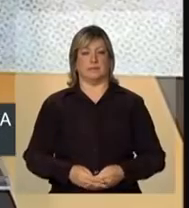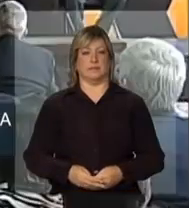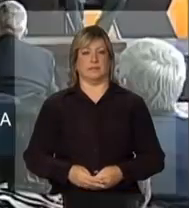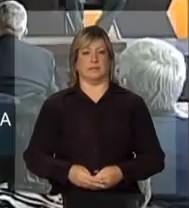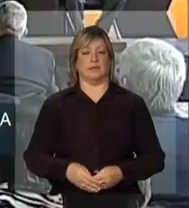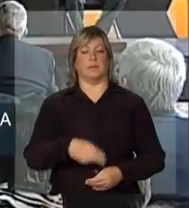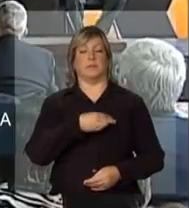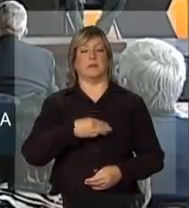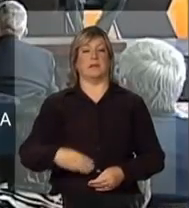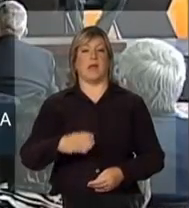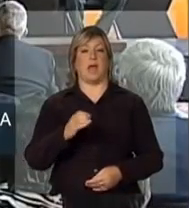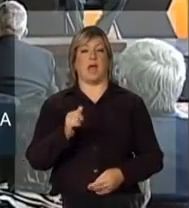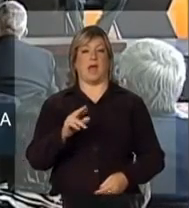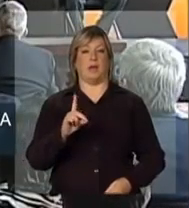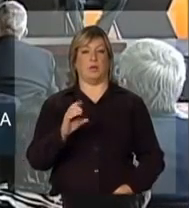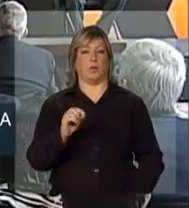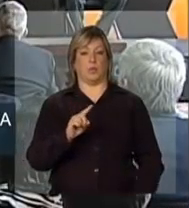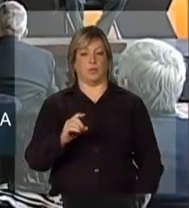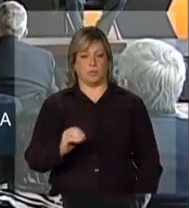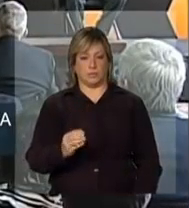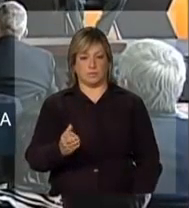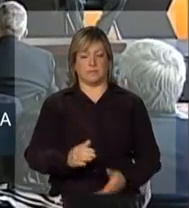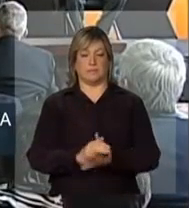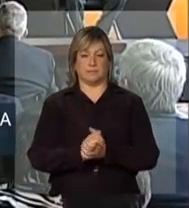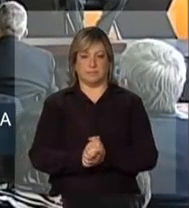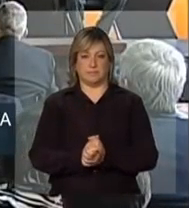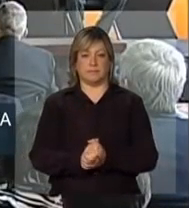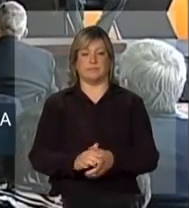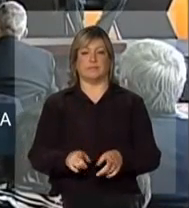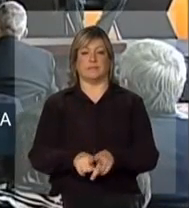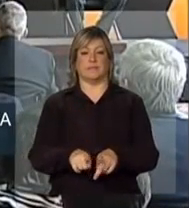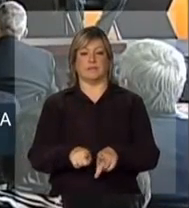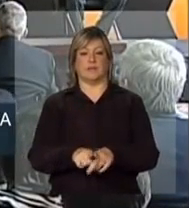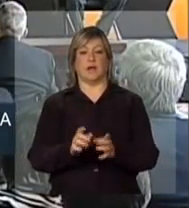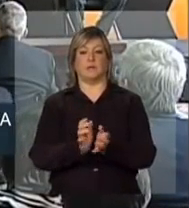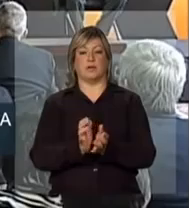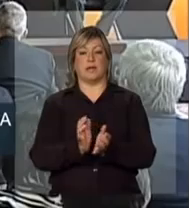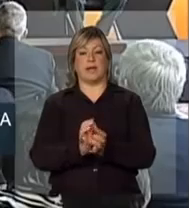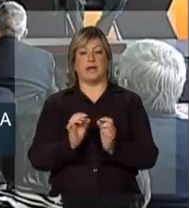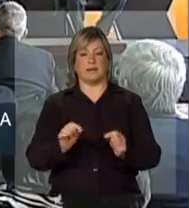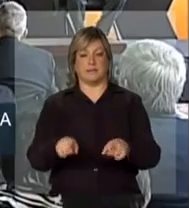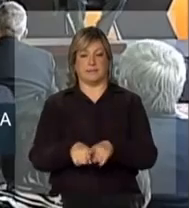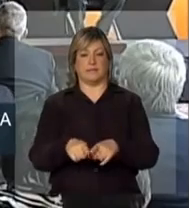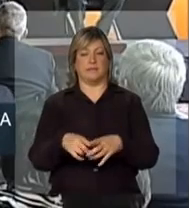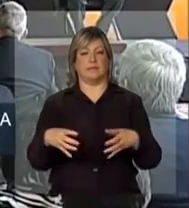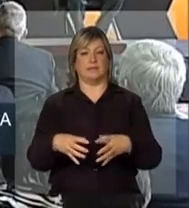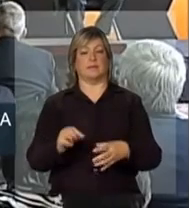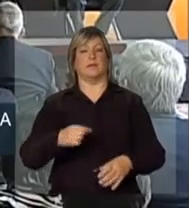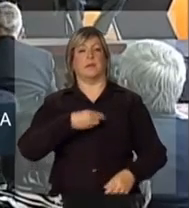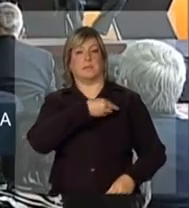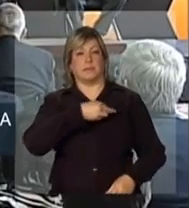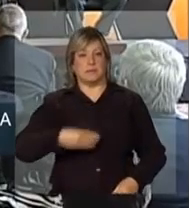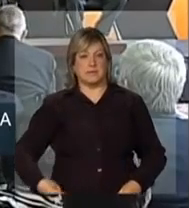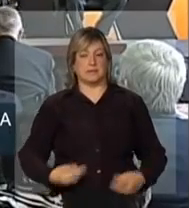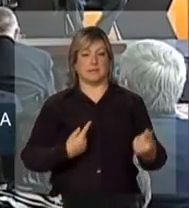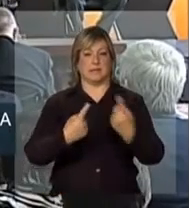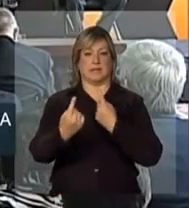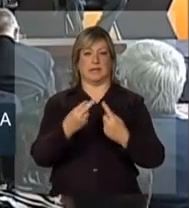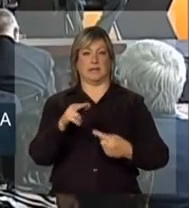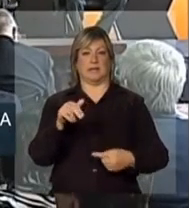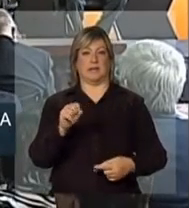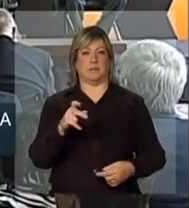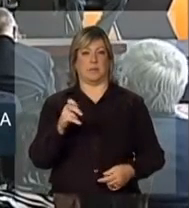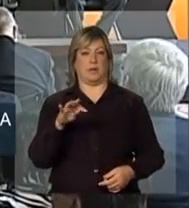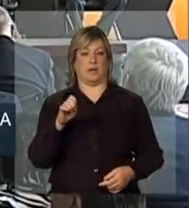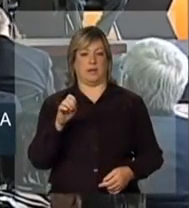o ministro da Justiça, José Eduardo Cardoso, cumprimentar também o nosso ministro de Transportes, Paulo